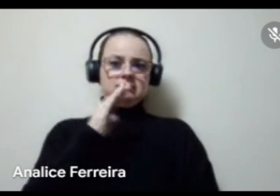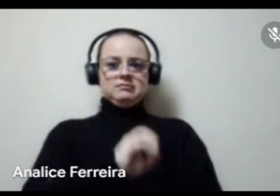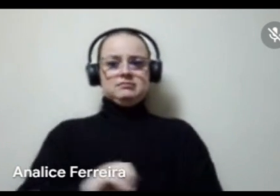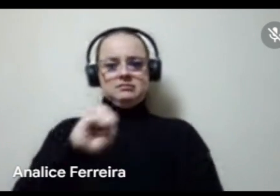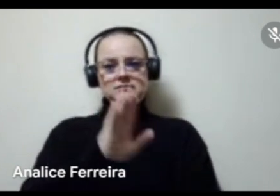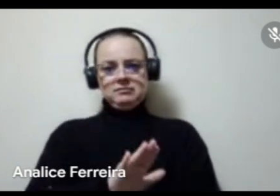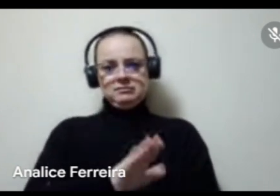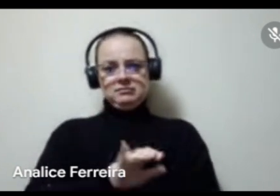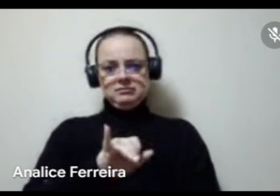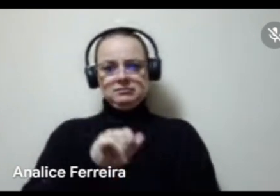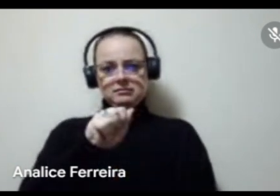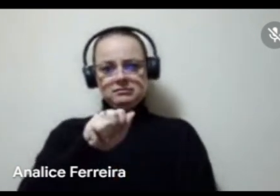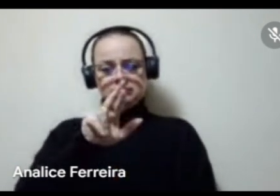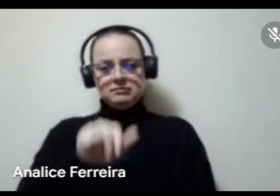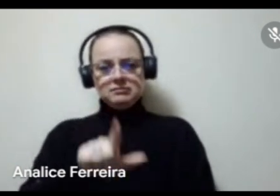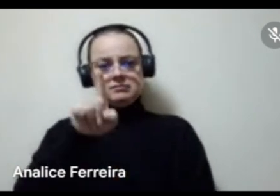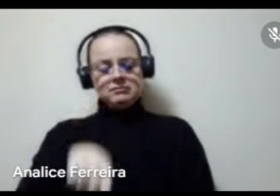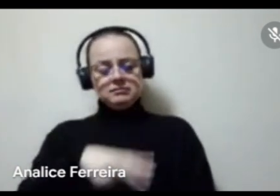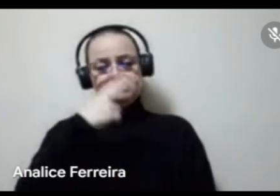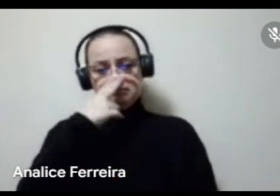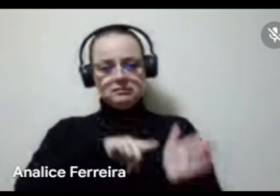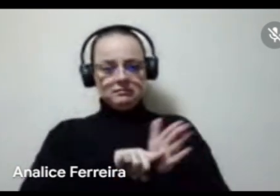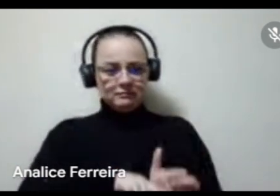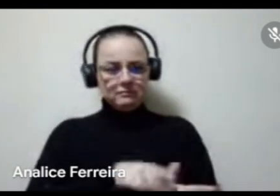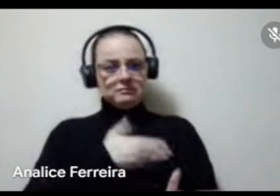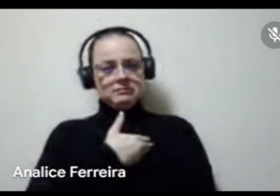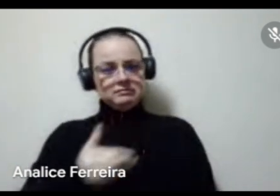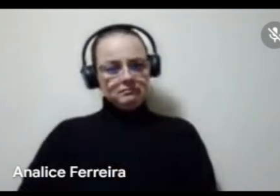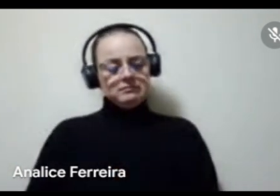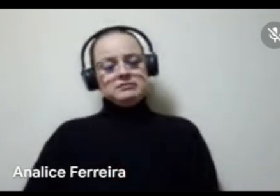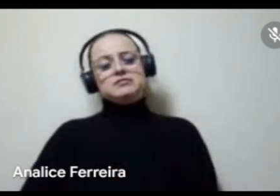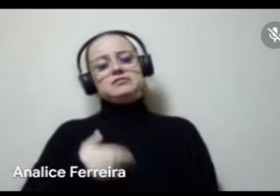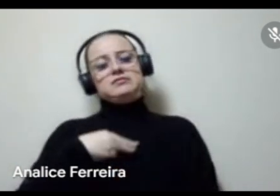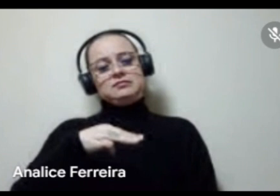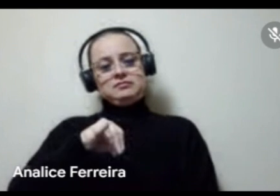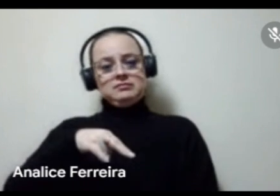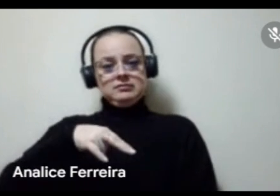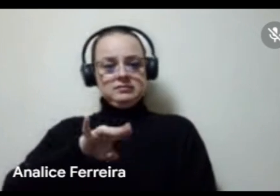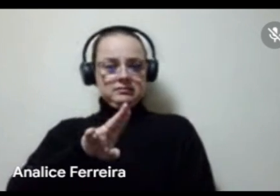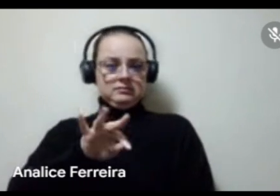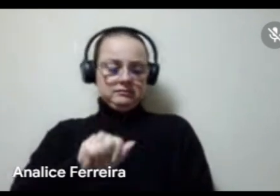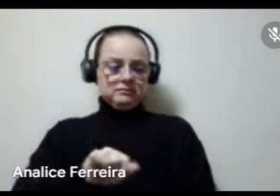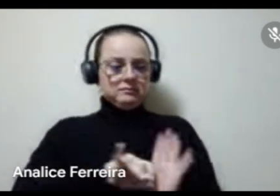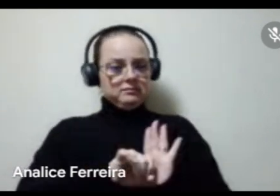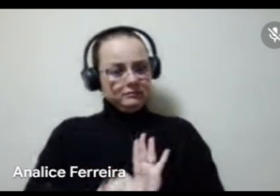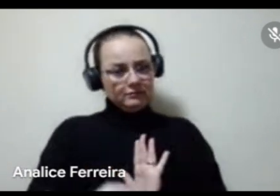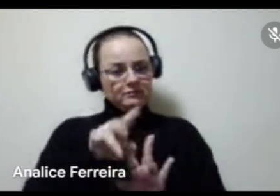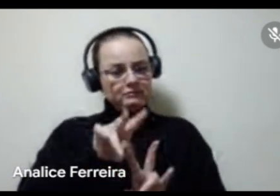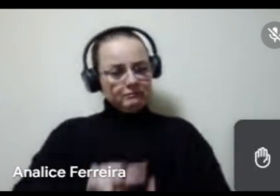Yara, é importante que haja uma consulta pública da minuta dos editais, sim, porque dessa forma vocês conseguem visualizar